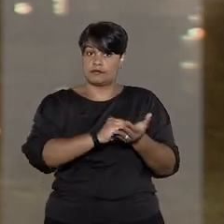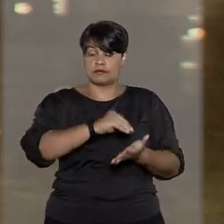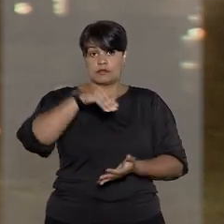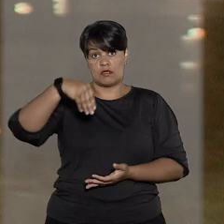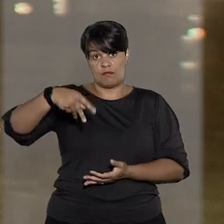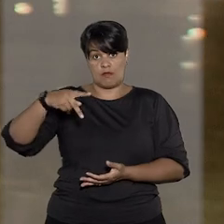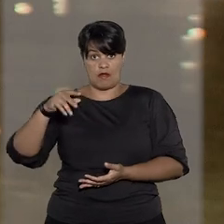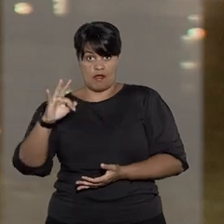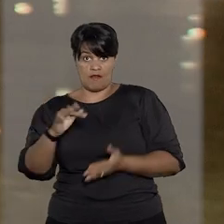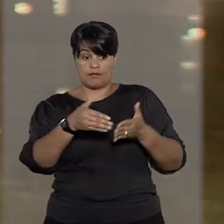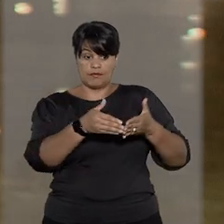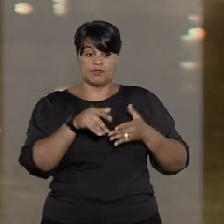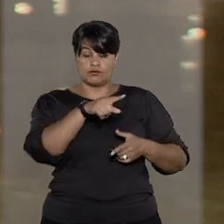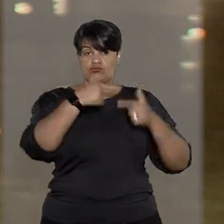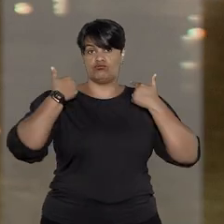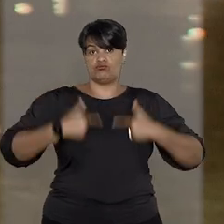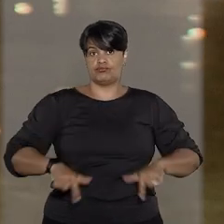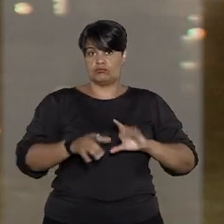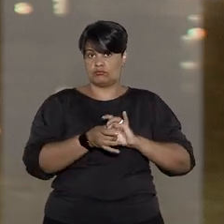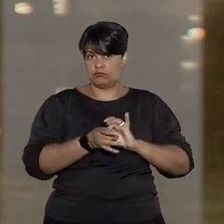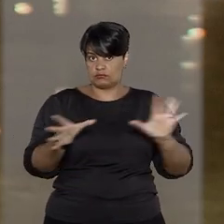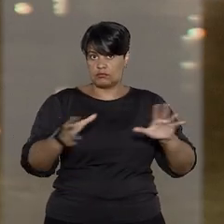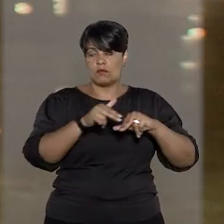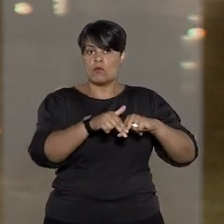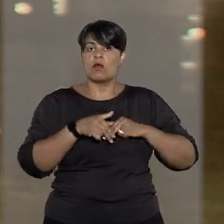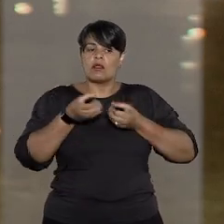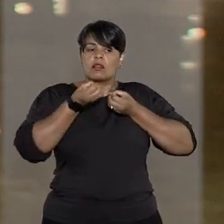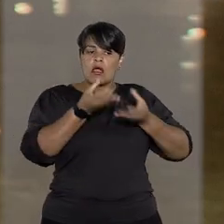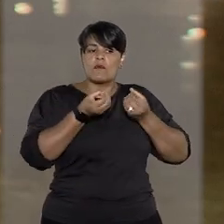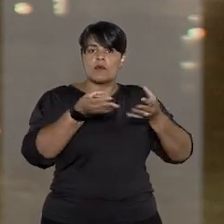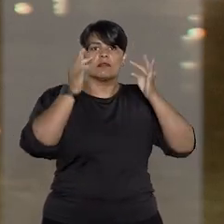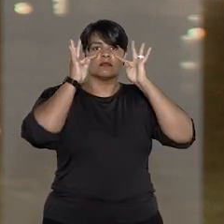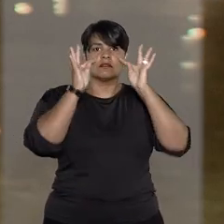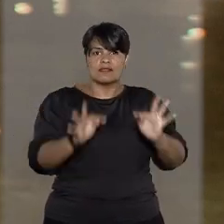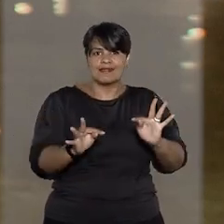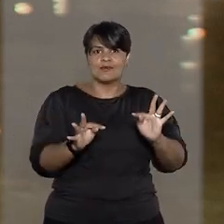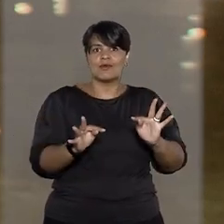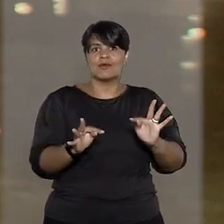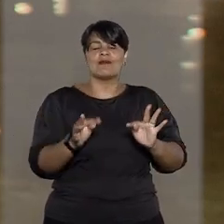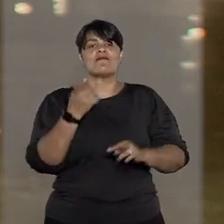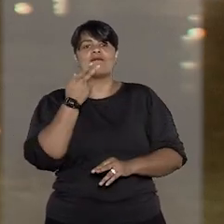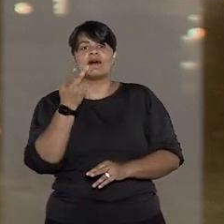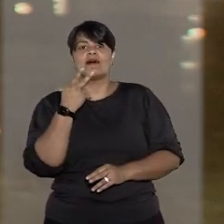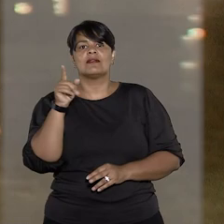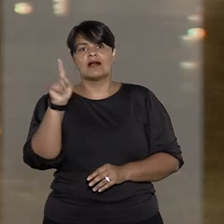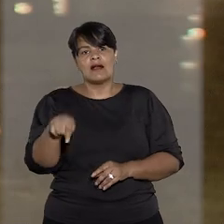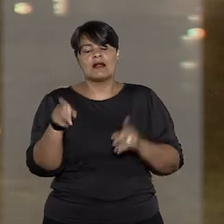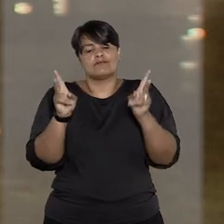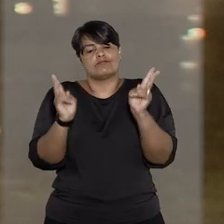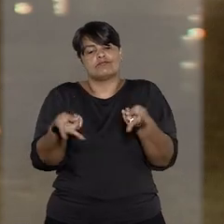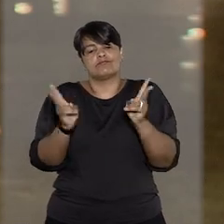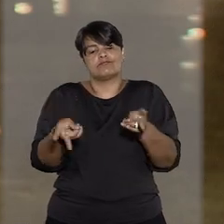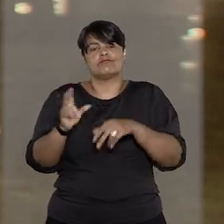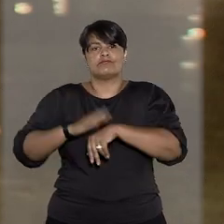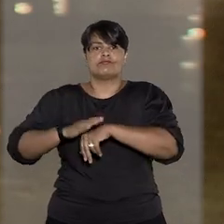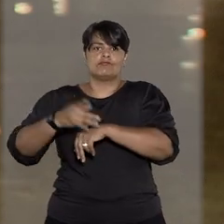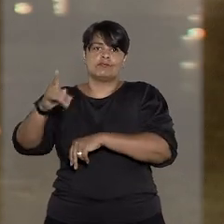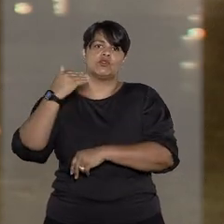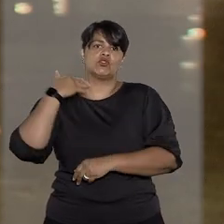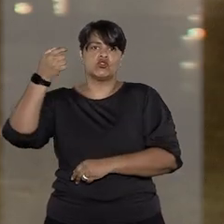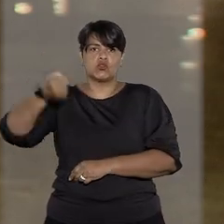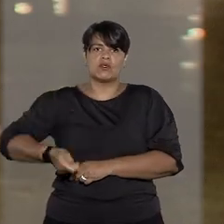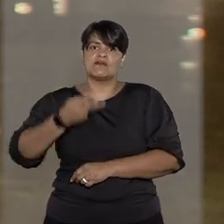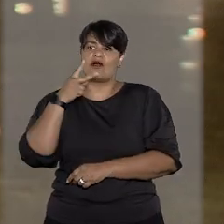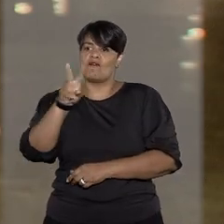pediu a absolvição de um dos acusados, com base em depoimento da testemunha de defesa, a mesma prova utilizada pelo juiz